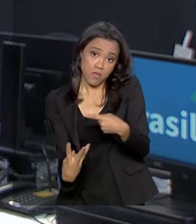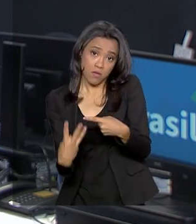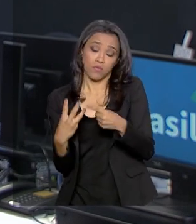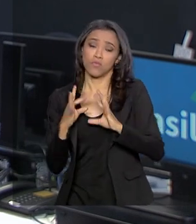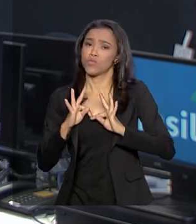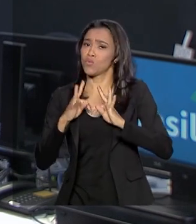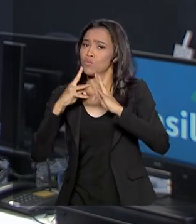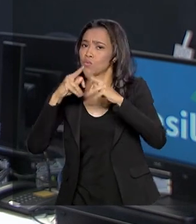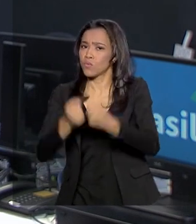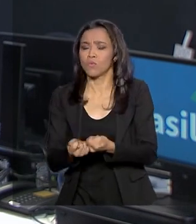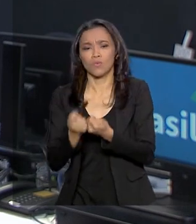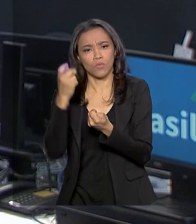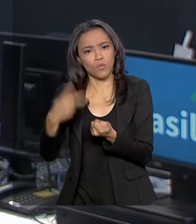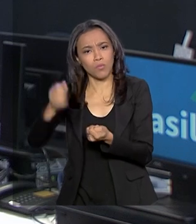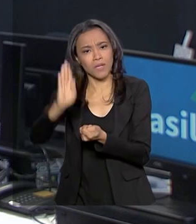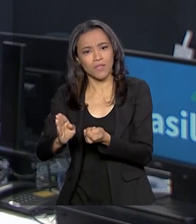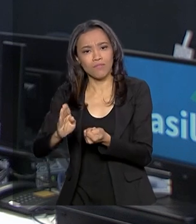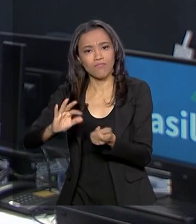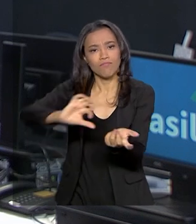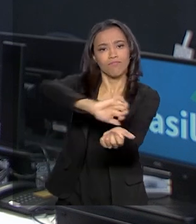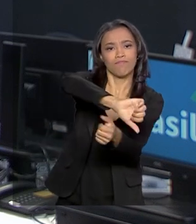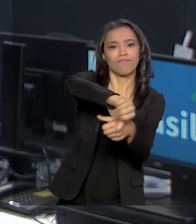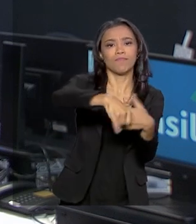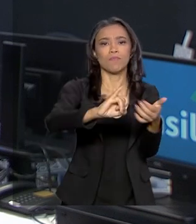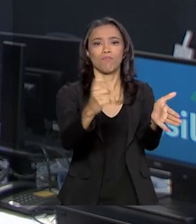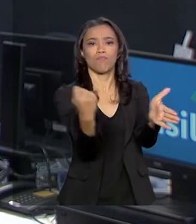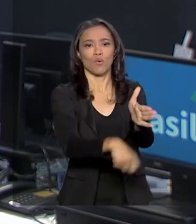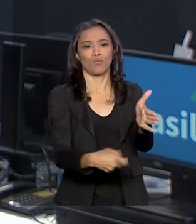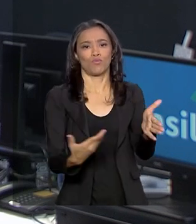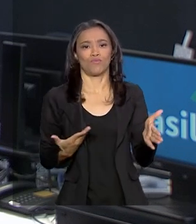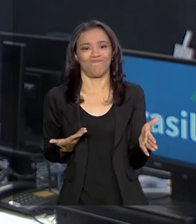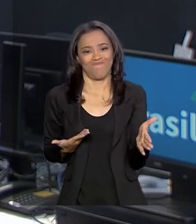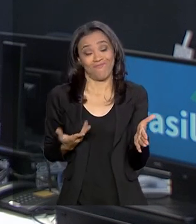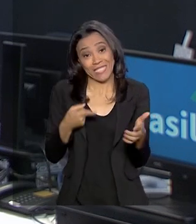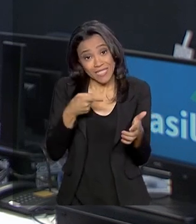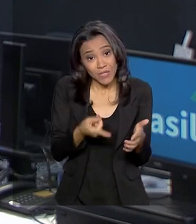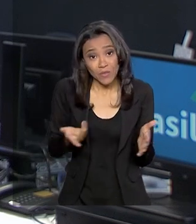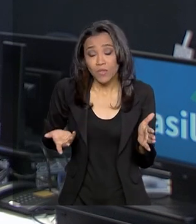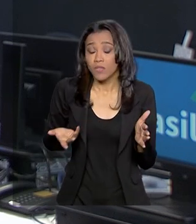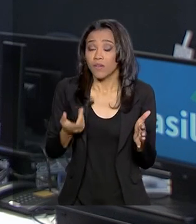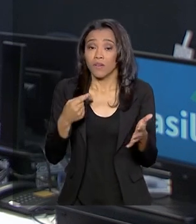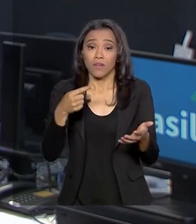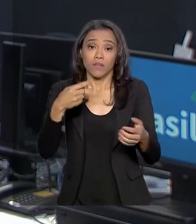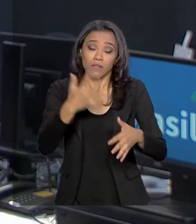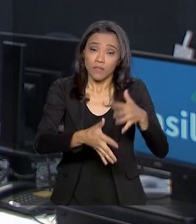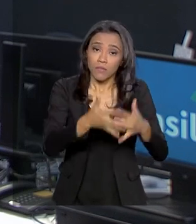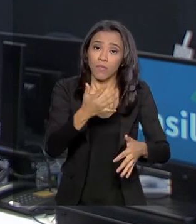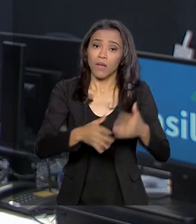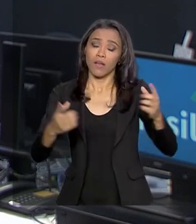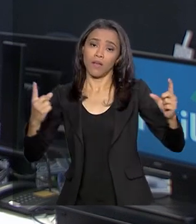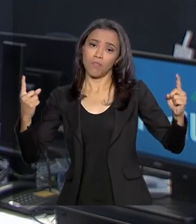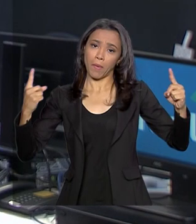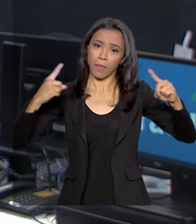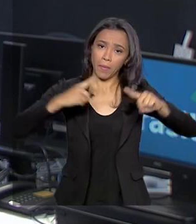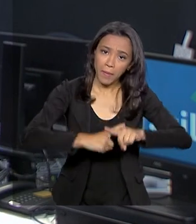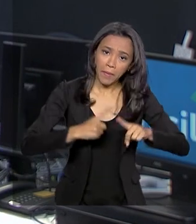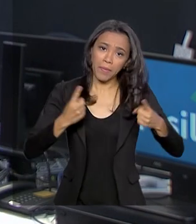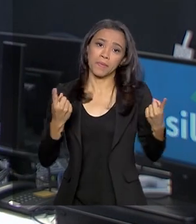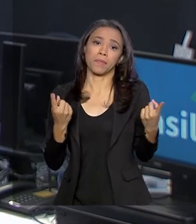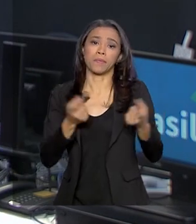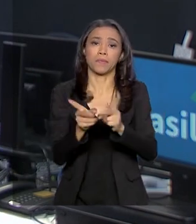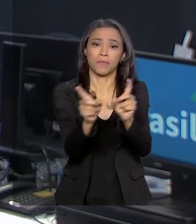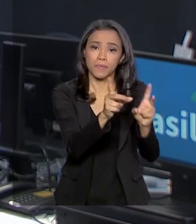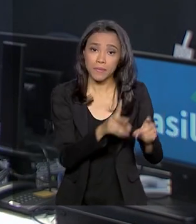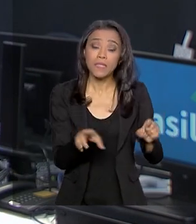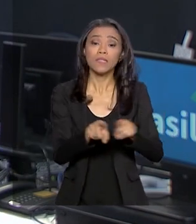o Brasil produz, vira imposto. Isso tira a competitividade dos produtos brasileiros e impede a geração de riquezas. O